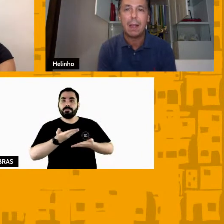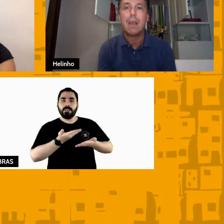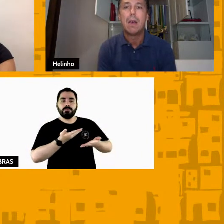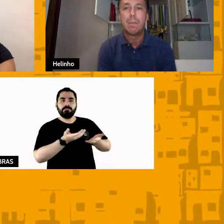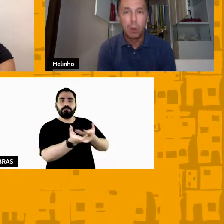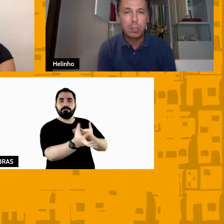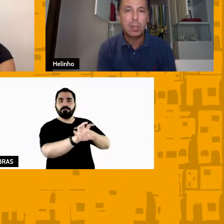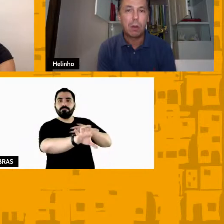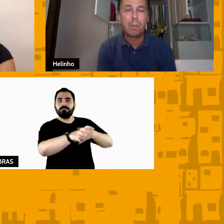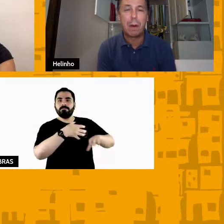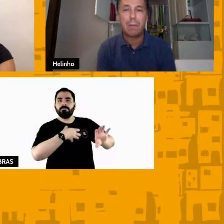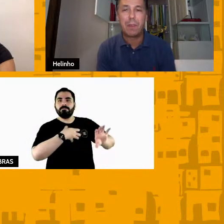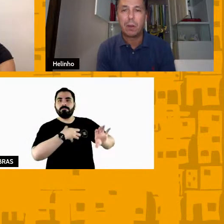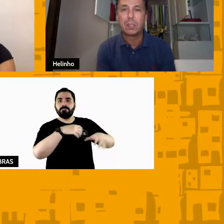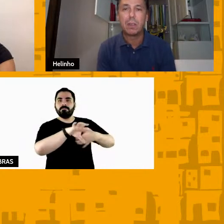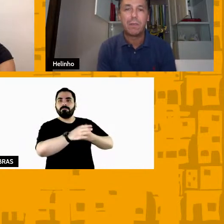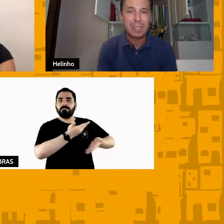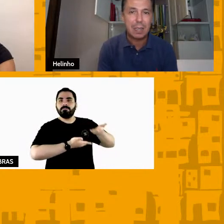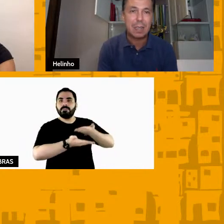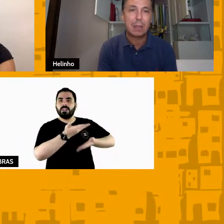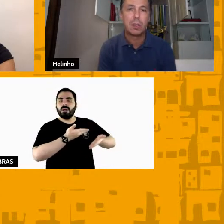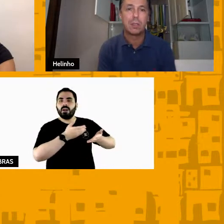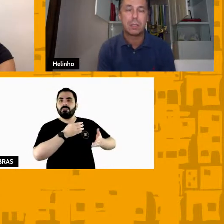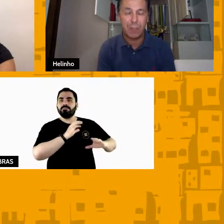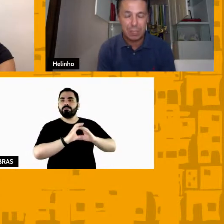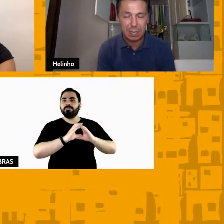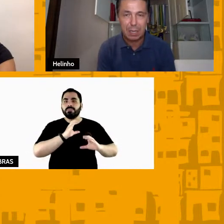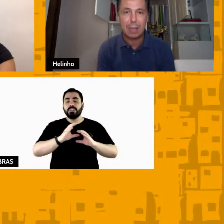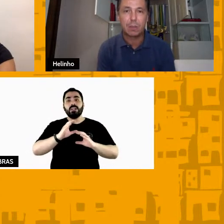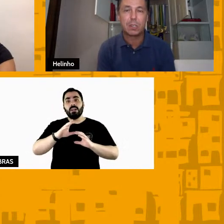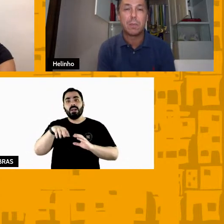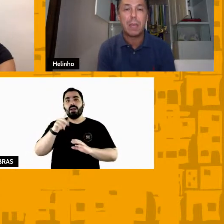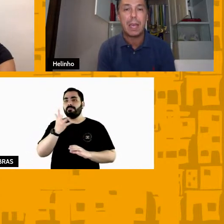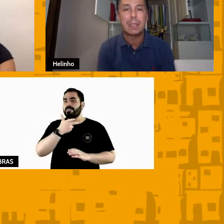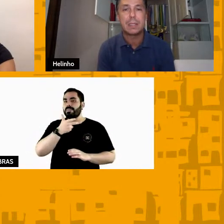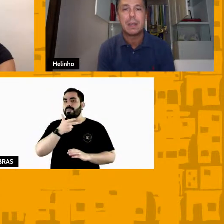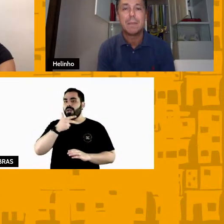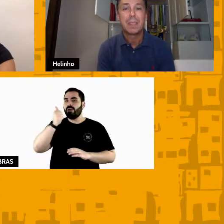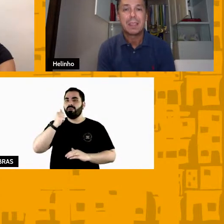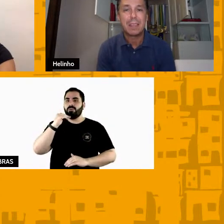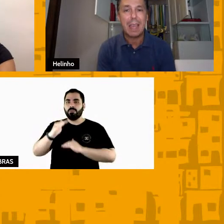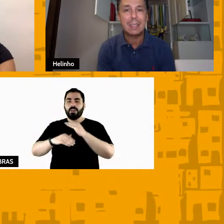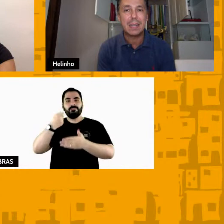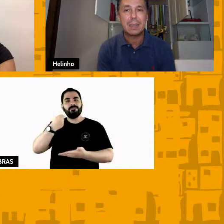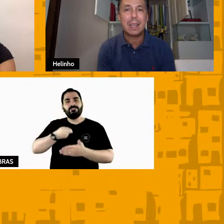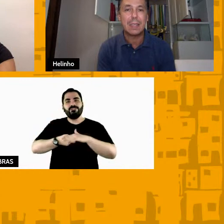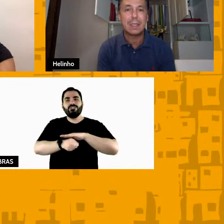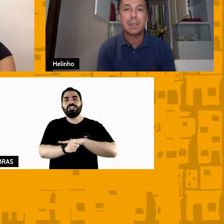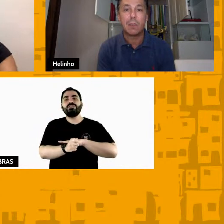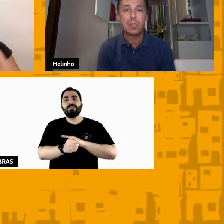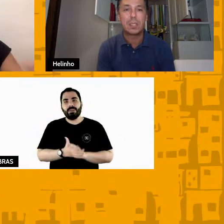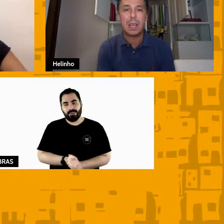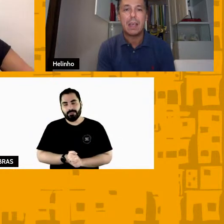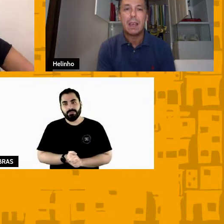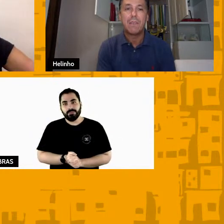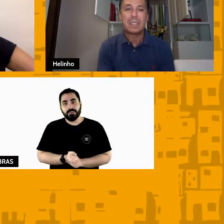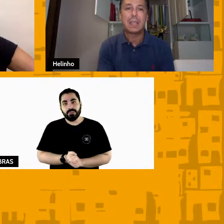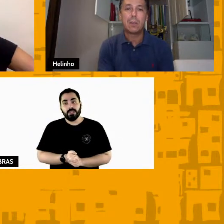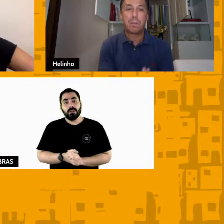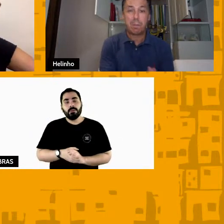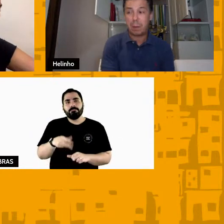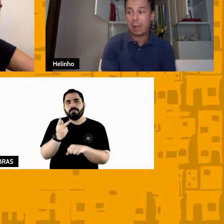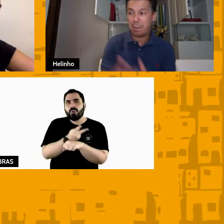relacionar busque como o Pablo falou ser um facilitador facilitador de ambientes tenha certeza que você